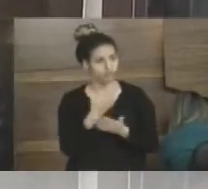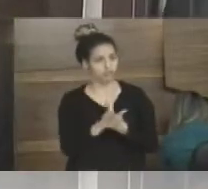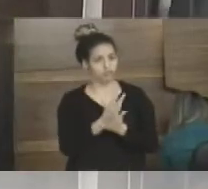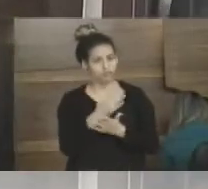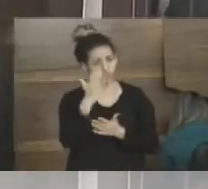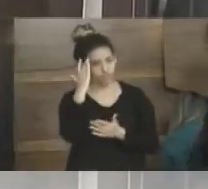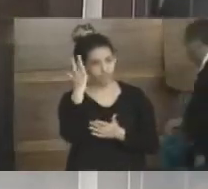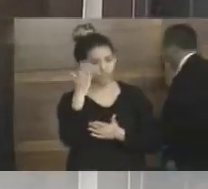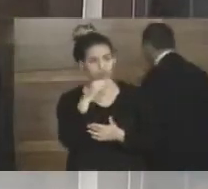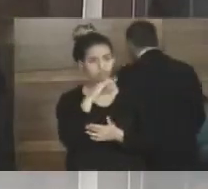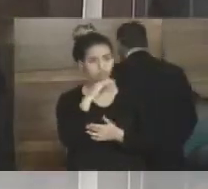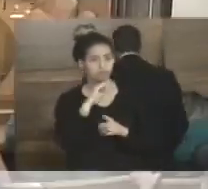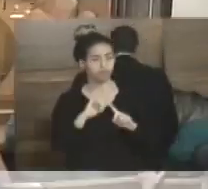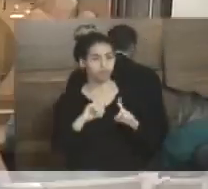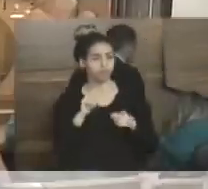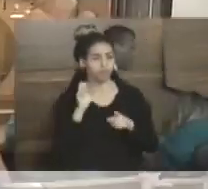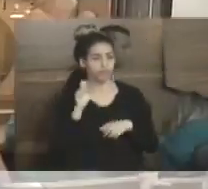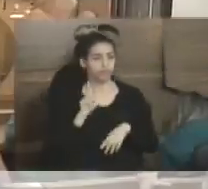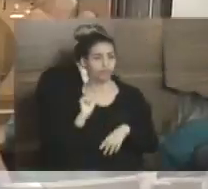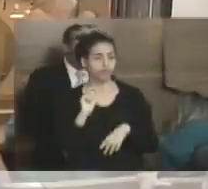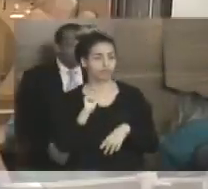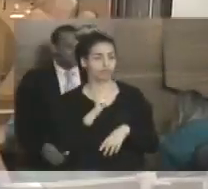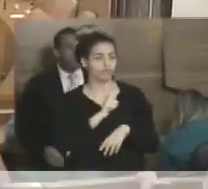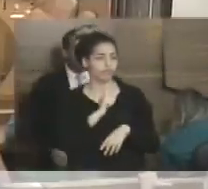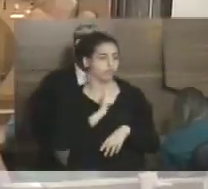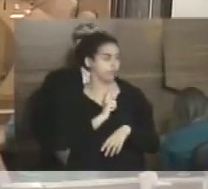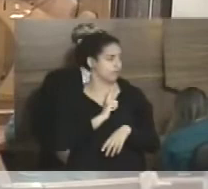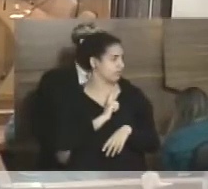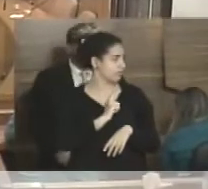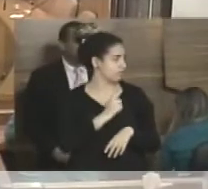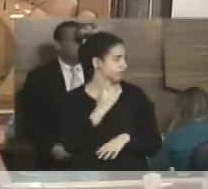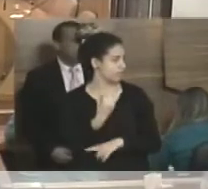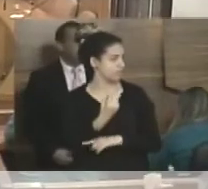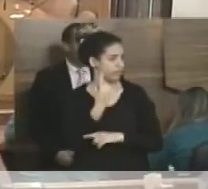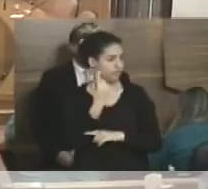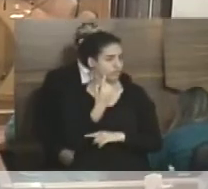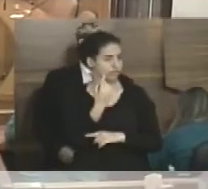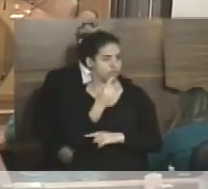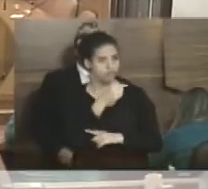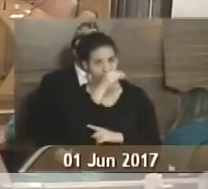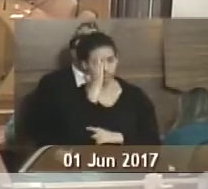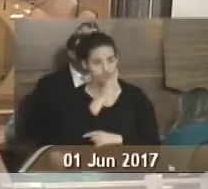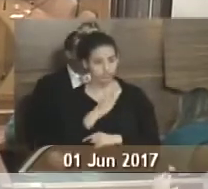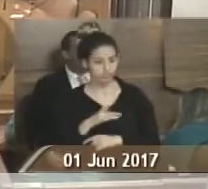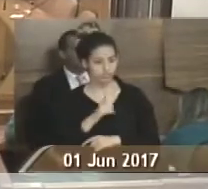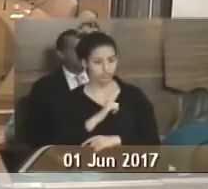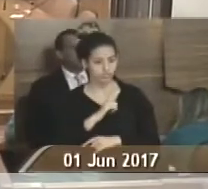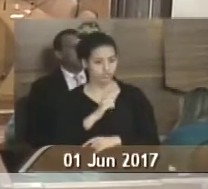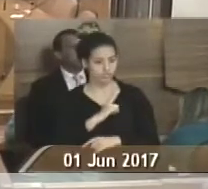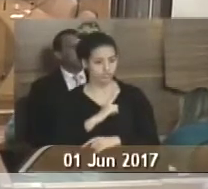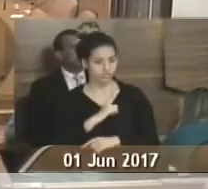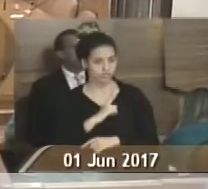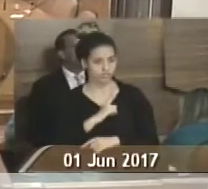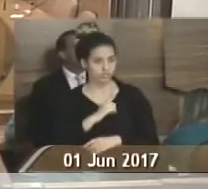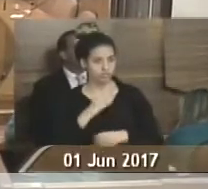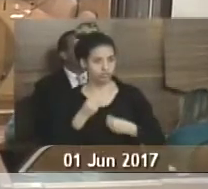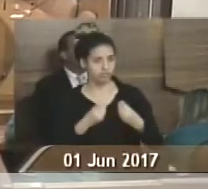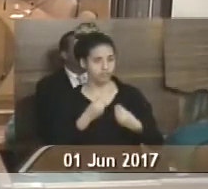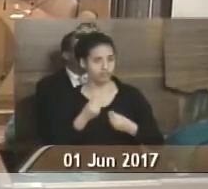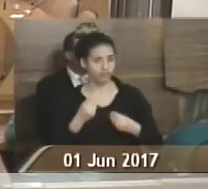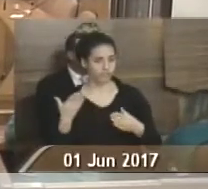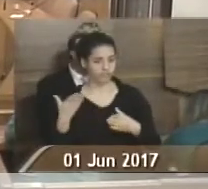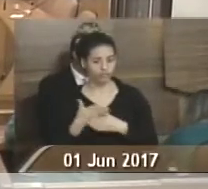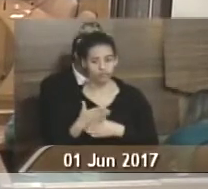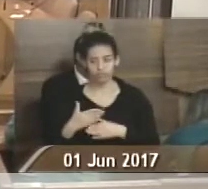considerar a galeria, mas é o que temos, e é o único no Brasil com entrada por terra, mar e ar.